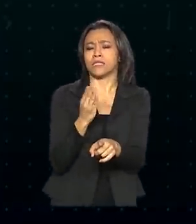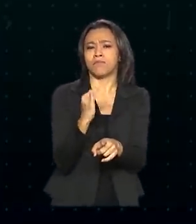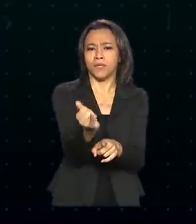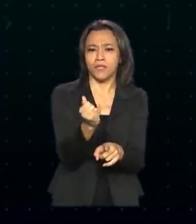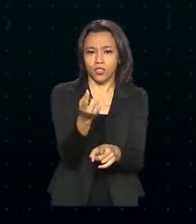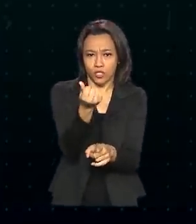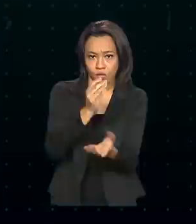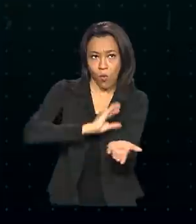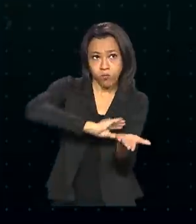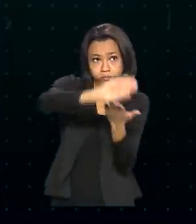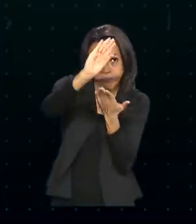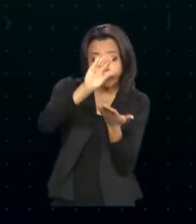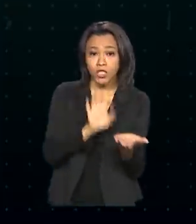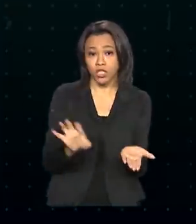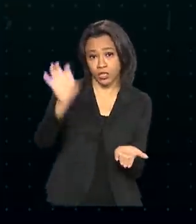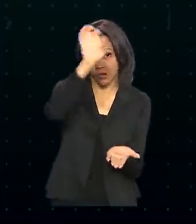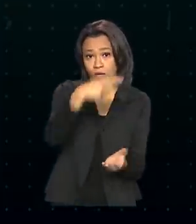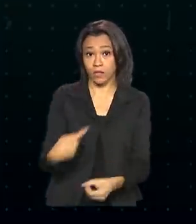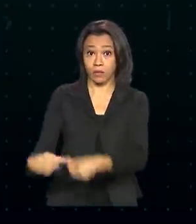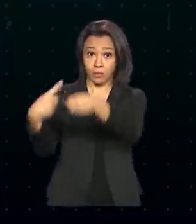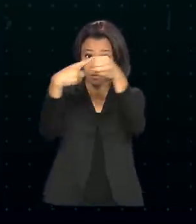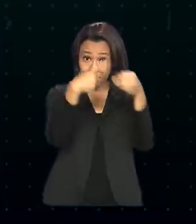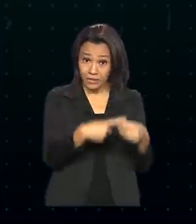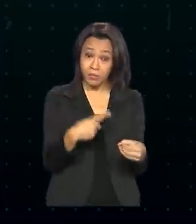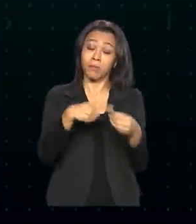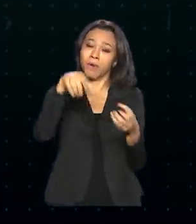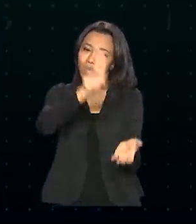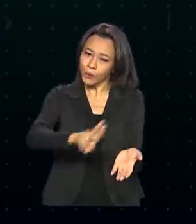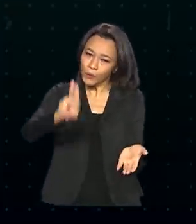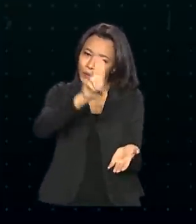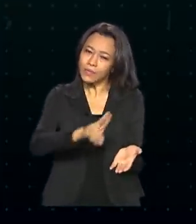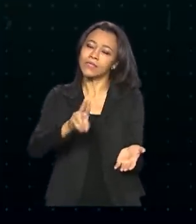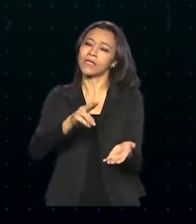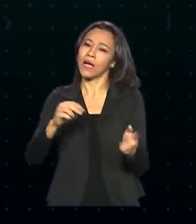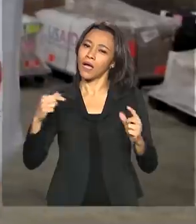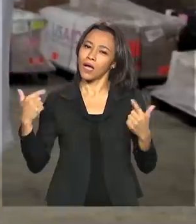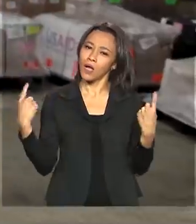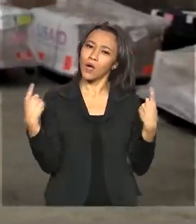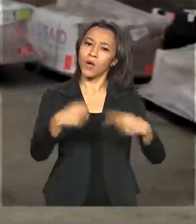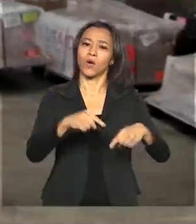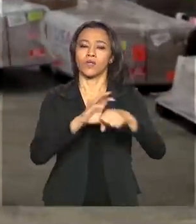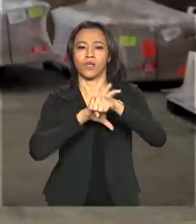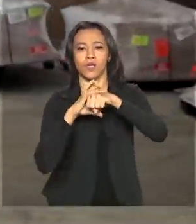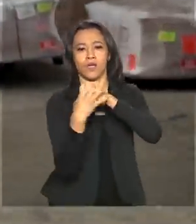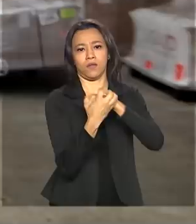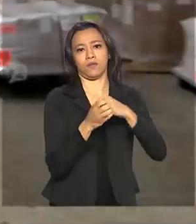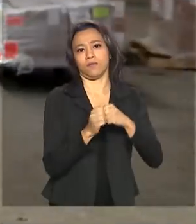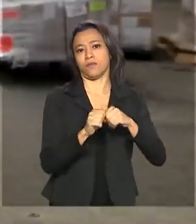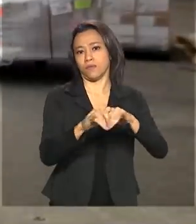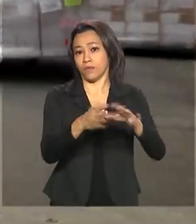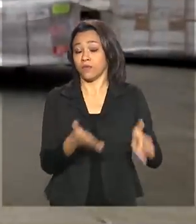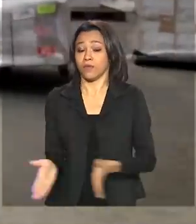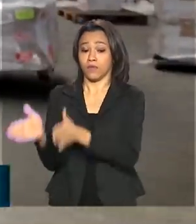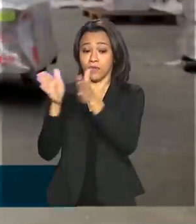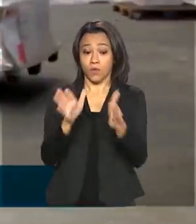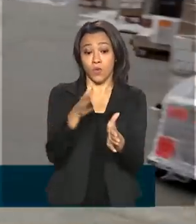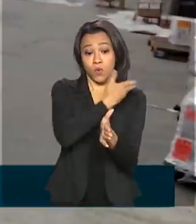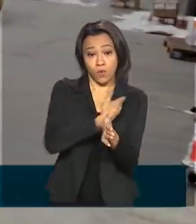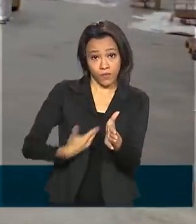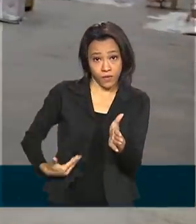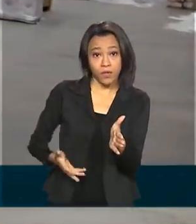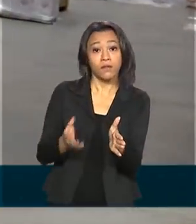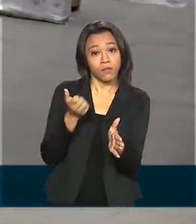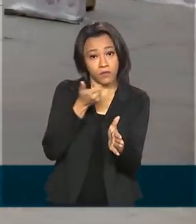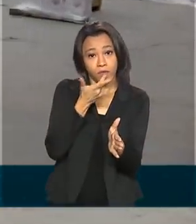estados e municípios exclusivamente para o enfrentamento do coronavírus. O governo informou ainda que garantiu o estoque mínimo